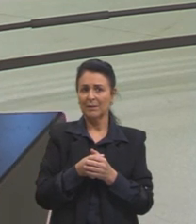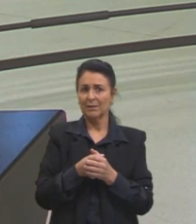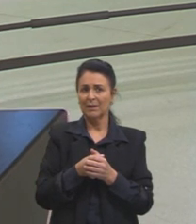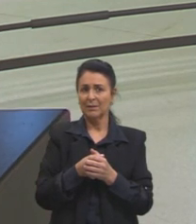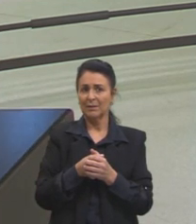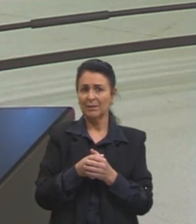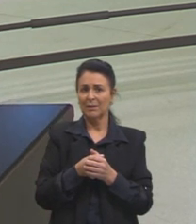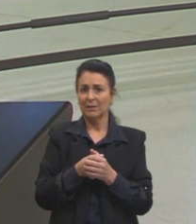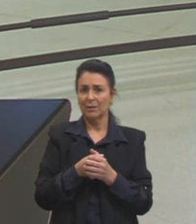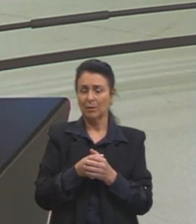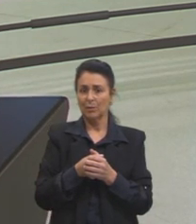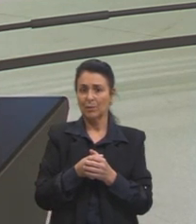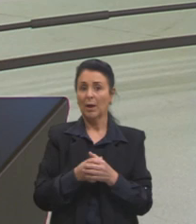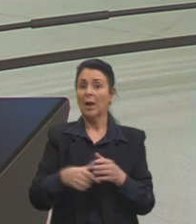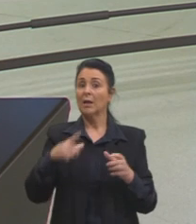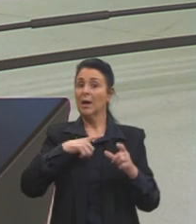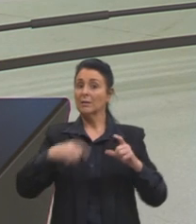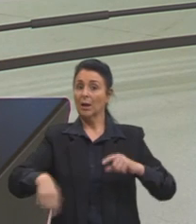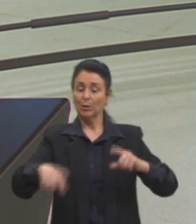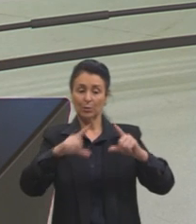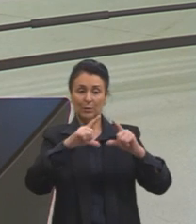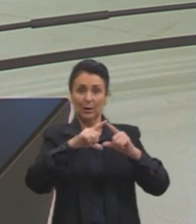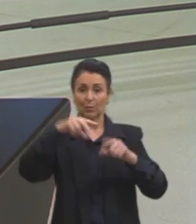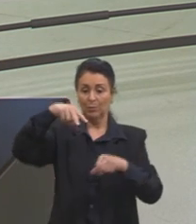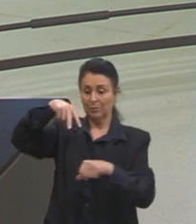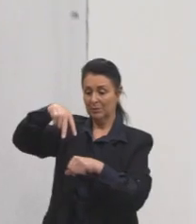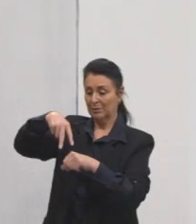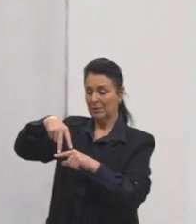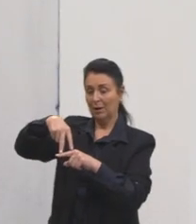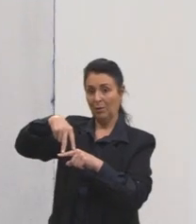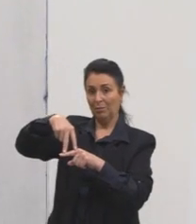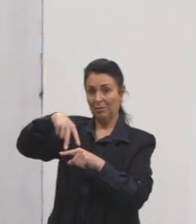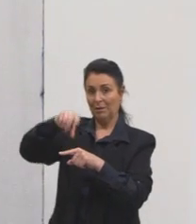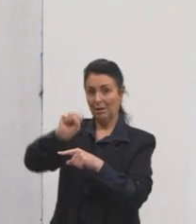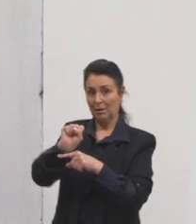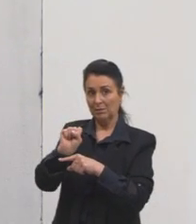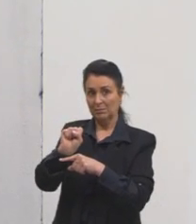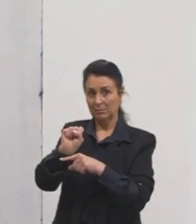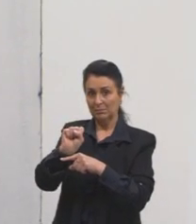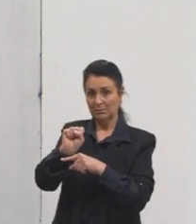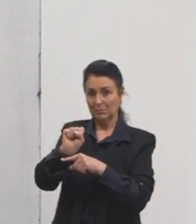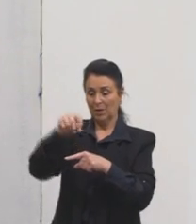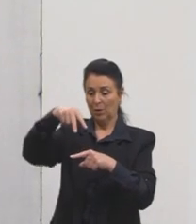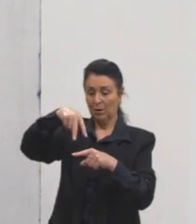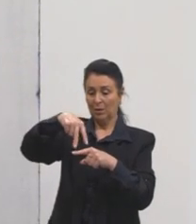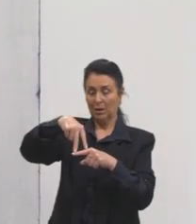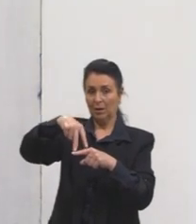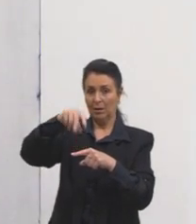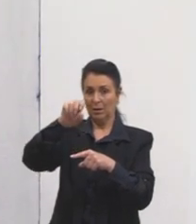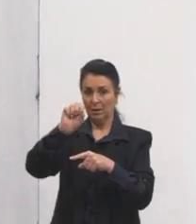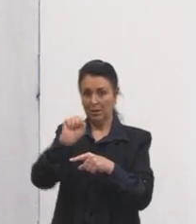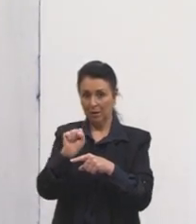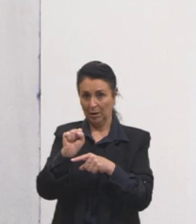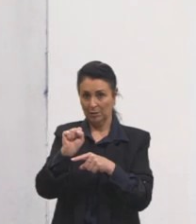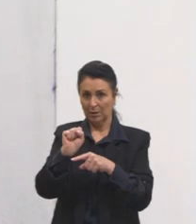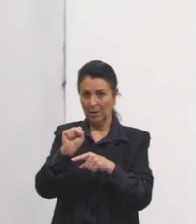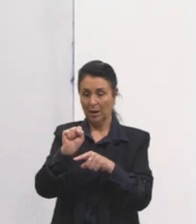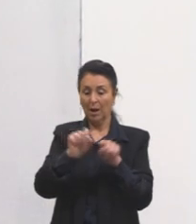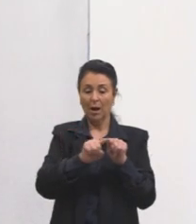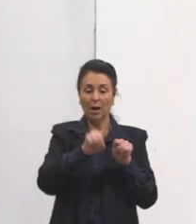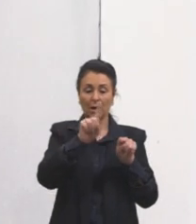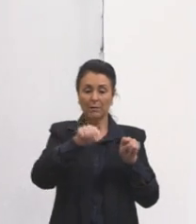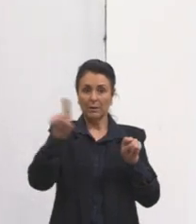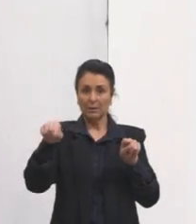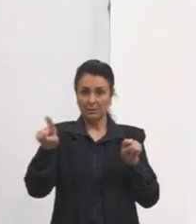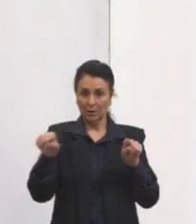O nosso triângulo, né? Delta S. Aqui, ele já deu a variação da distância para a gente, então fica